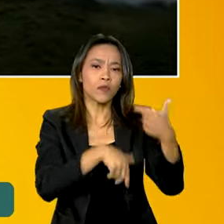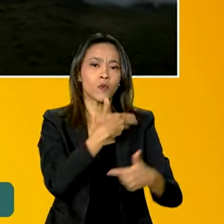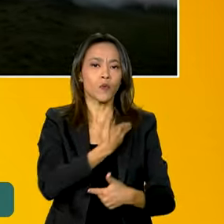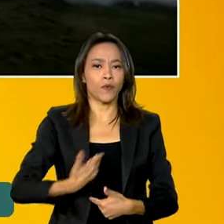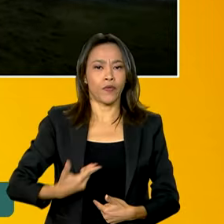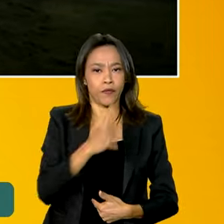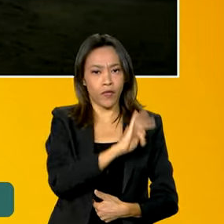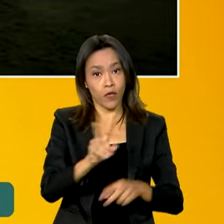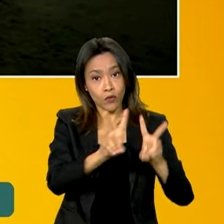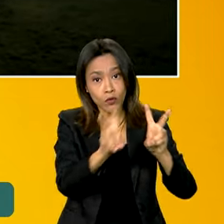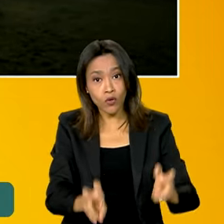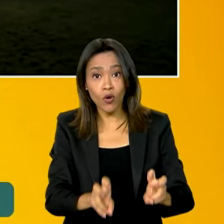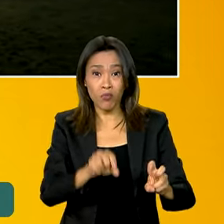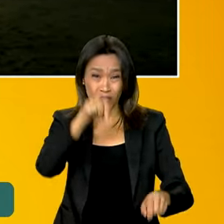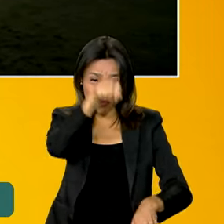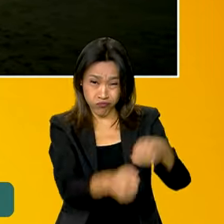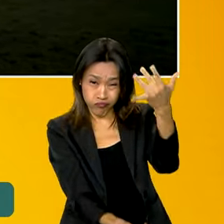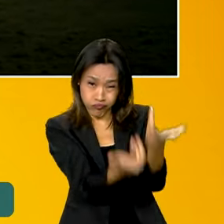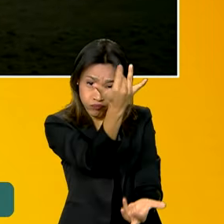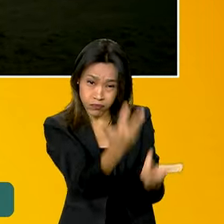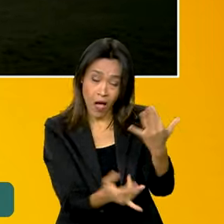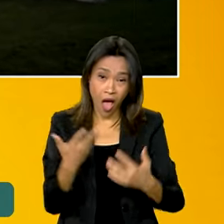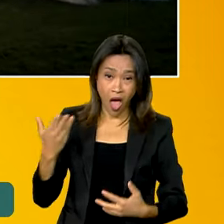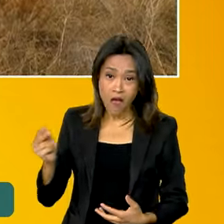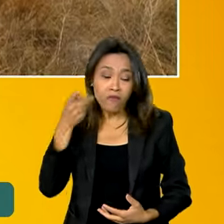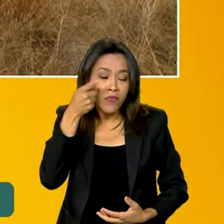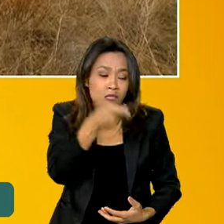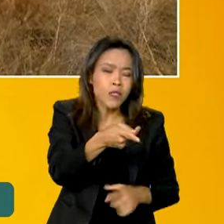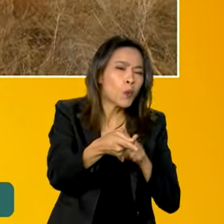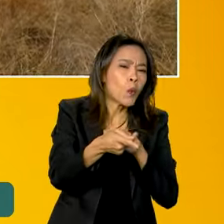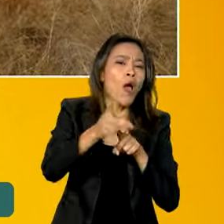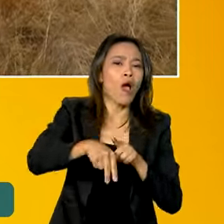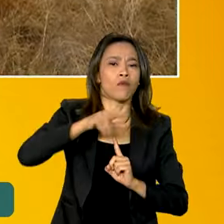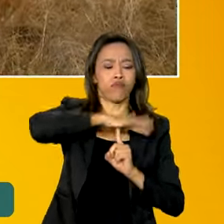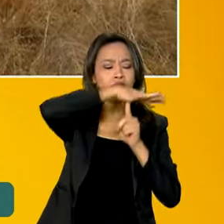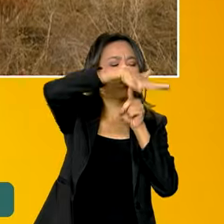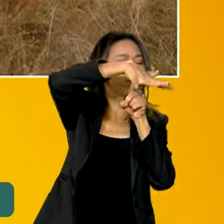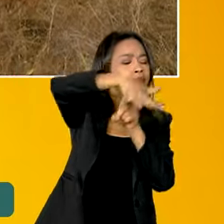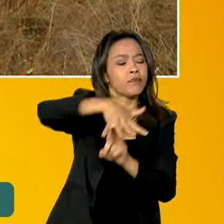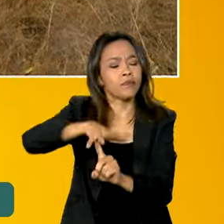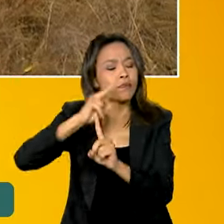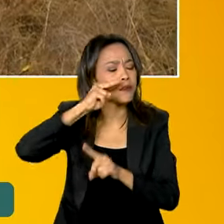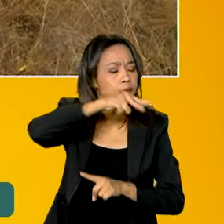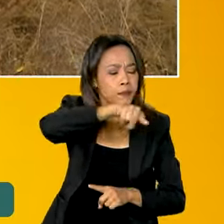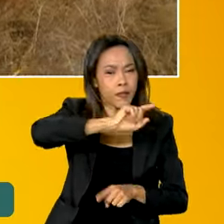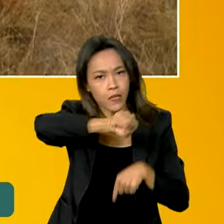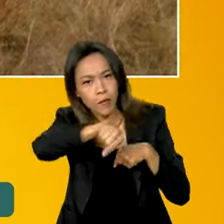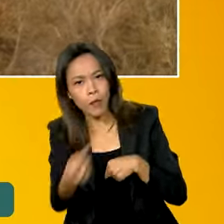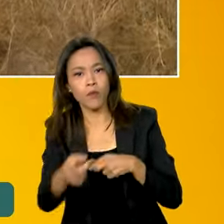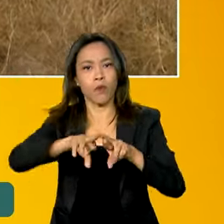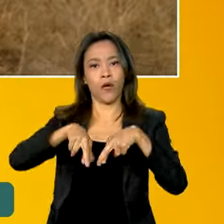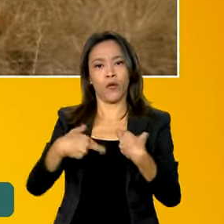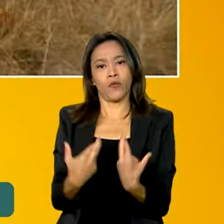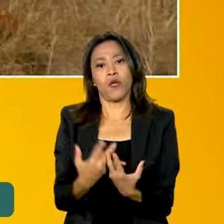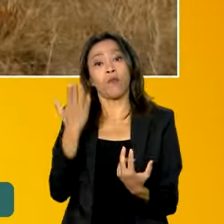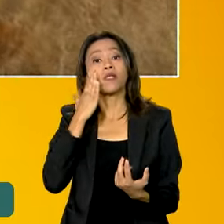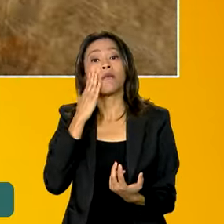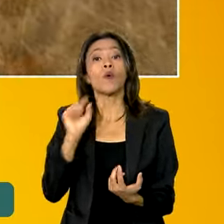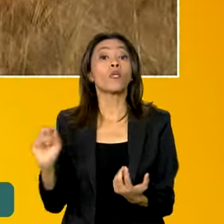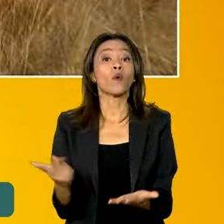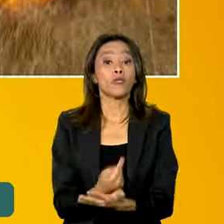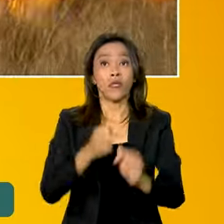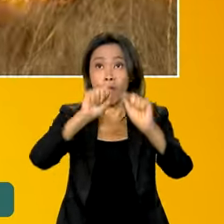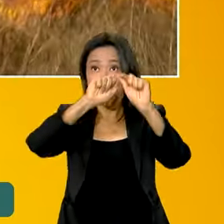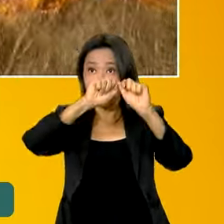aos incêndios na região. A visita inclui um sobrevoo de helicóptero e reuniões para verificar os trabalhos da sala de situação